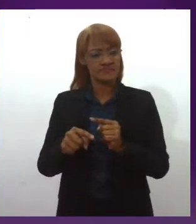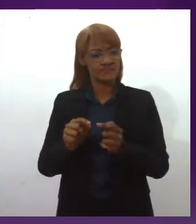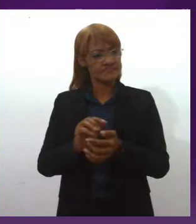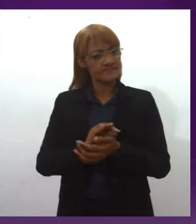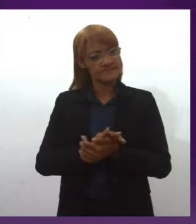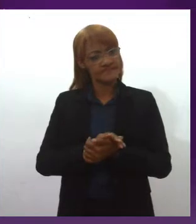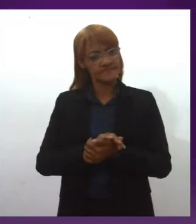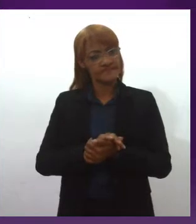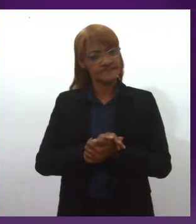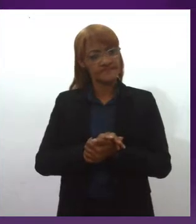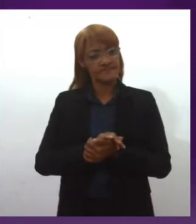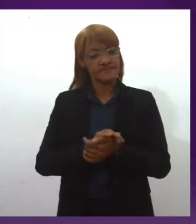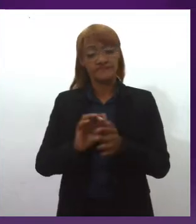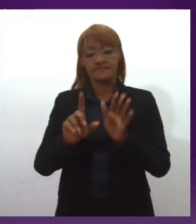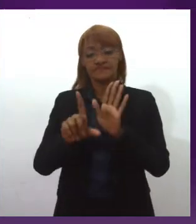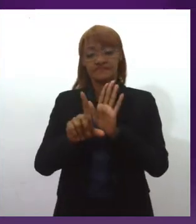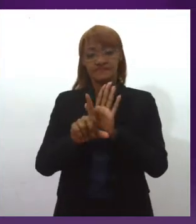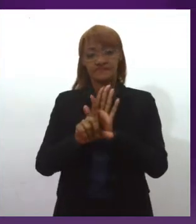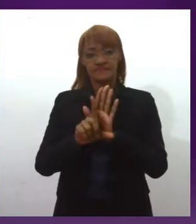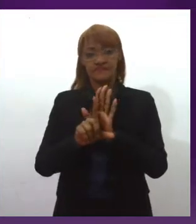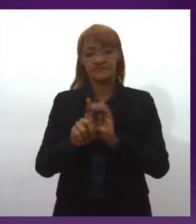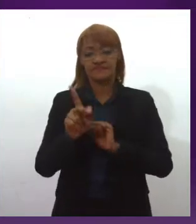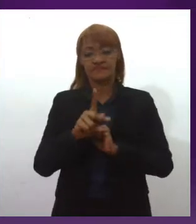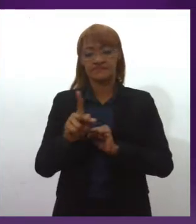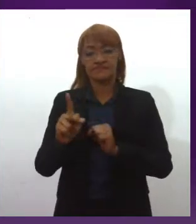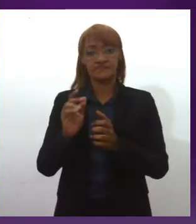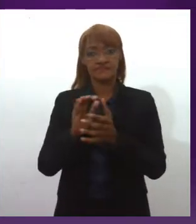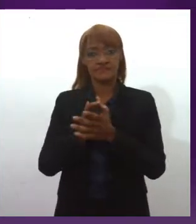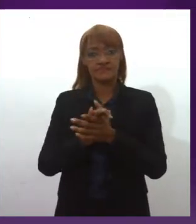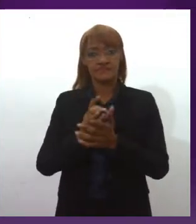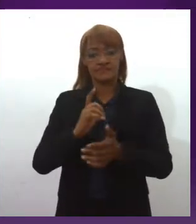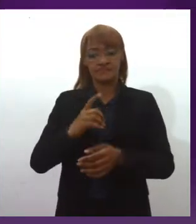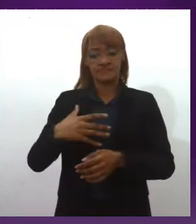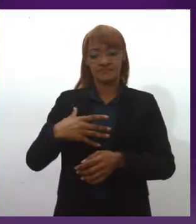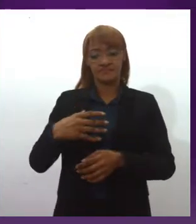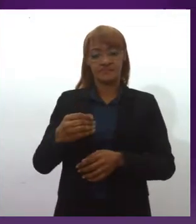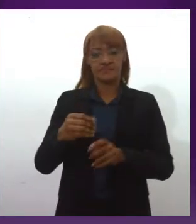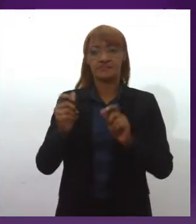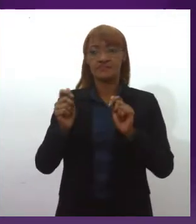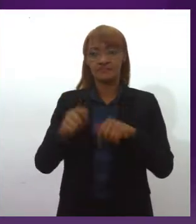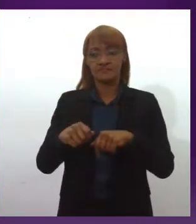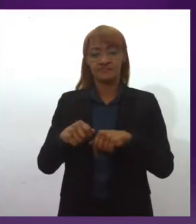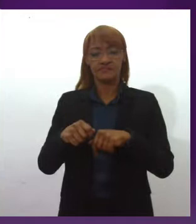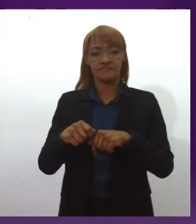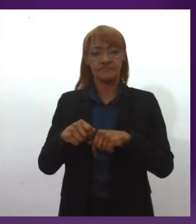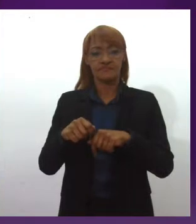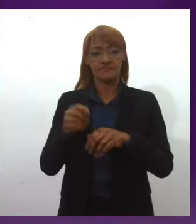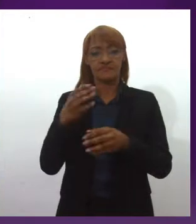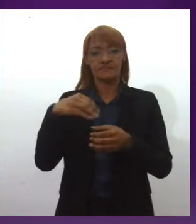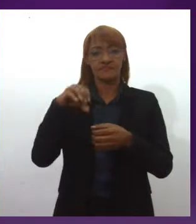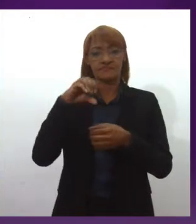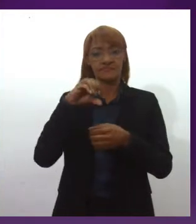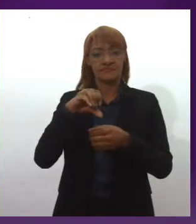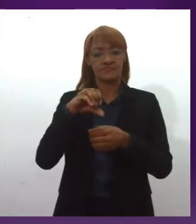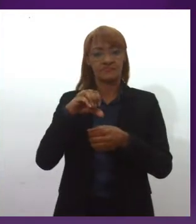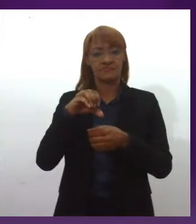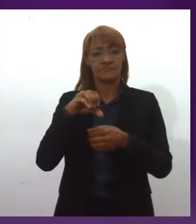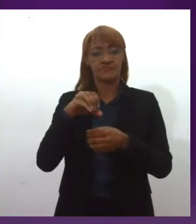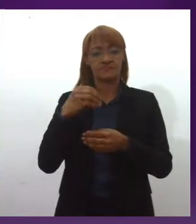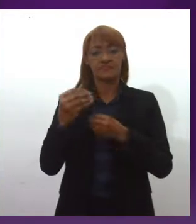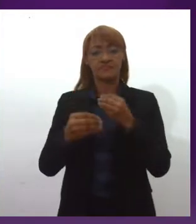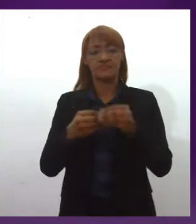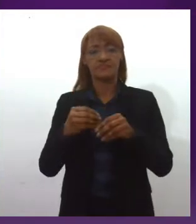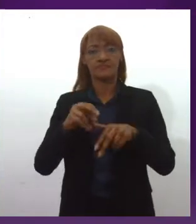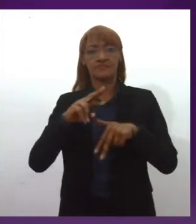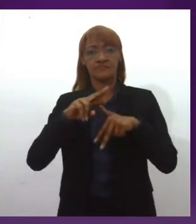Segundo a lei, a professora, casada e mãe, poderia levar as crianças a indagações indevidas sobre sua sexualidade e